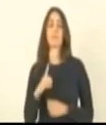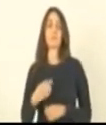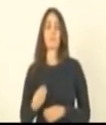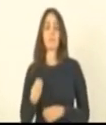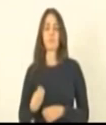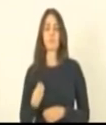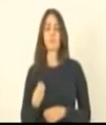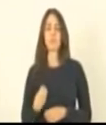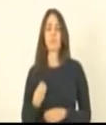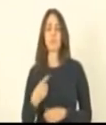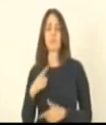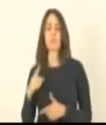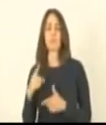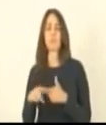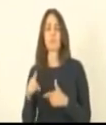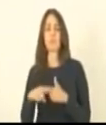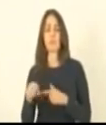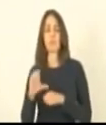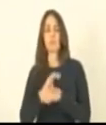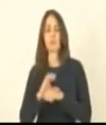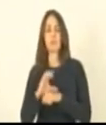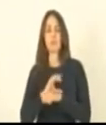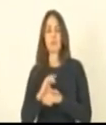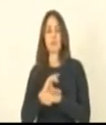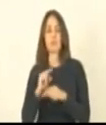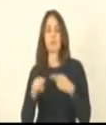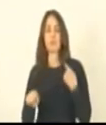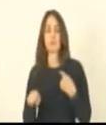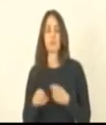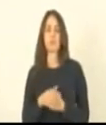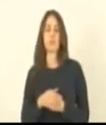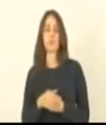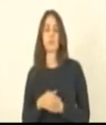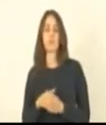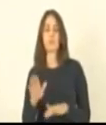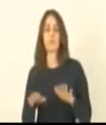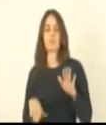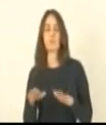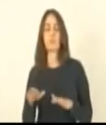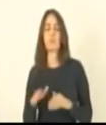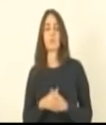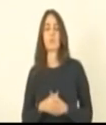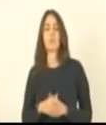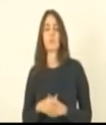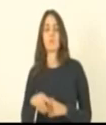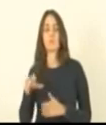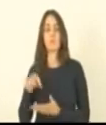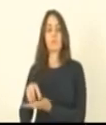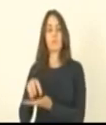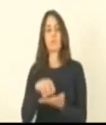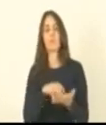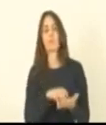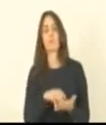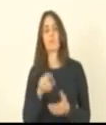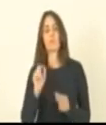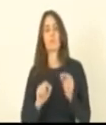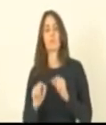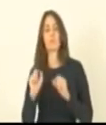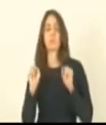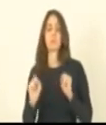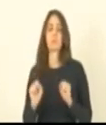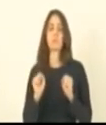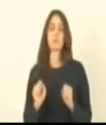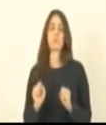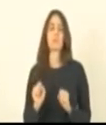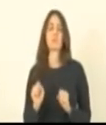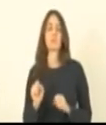um problema da constitucionalidade e essas agências e essas concessionárias podem a